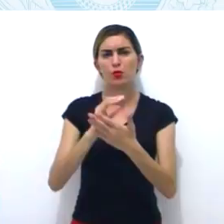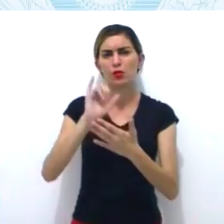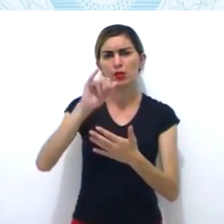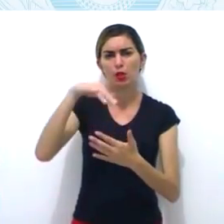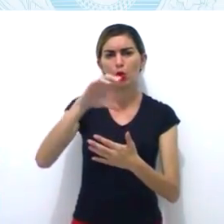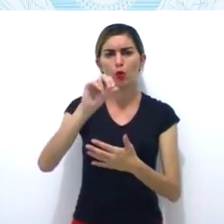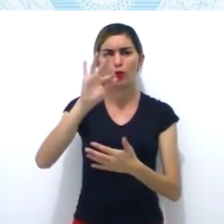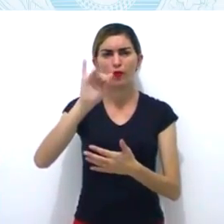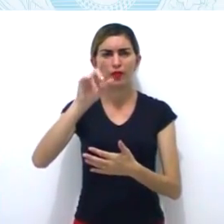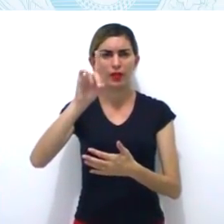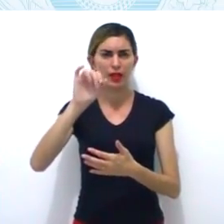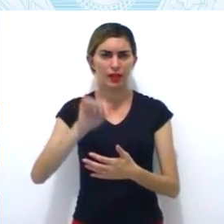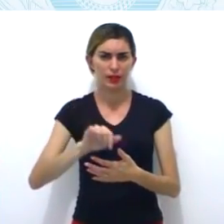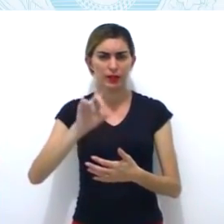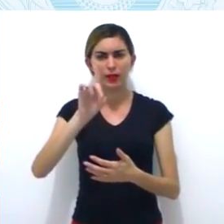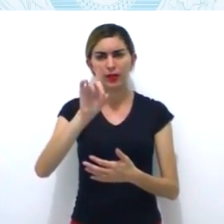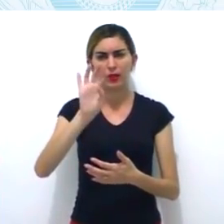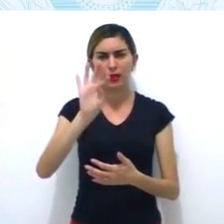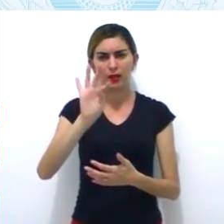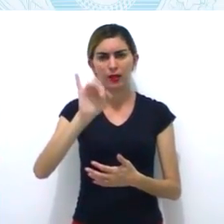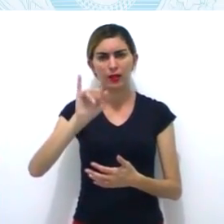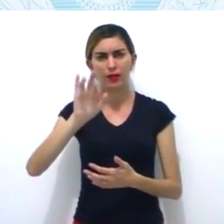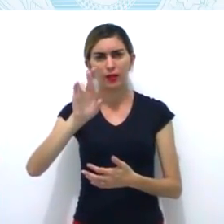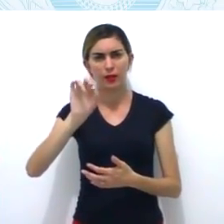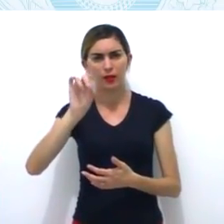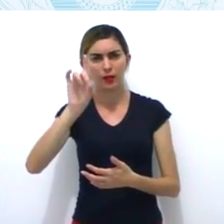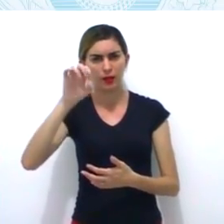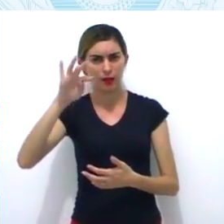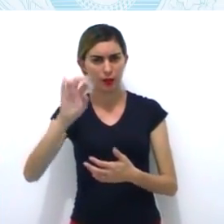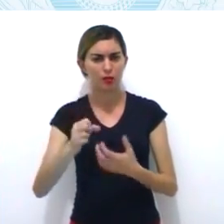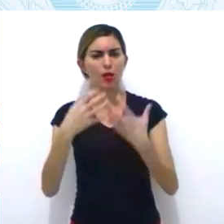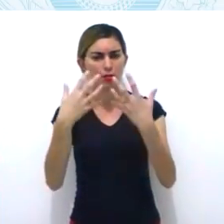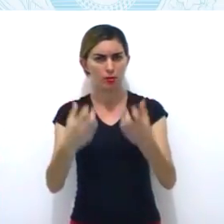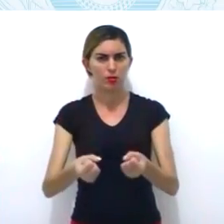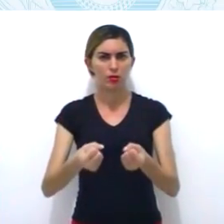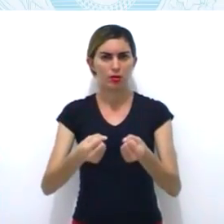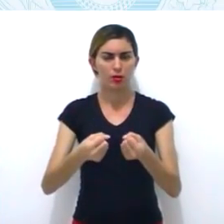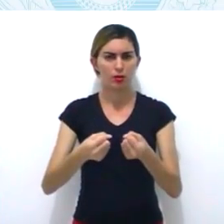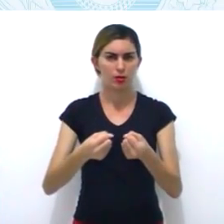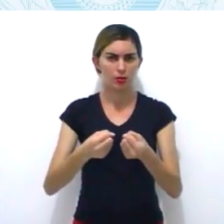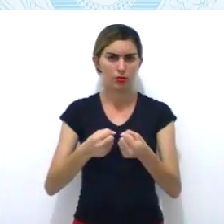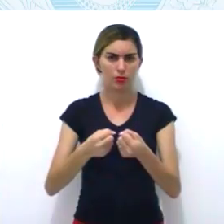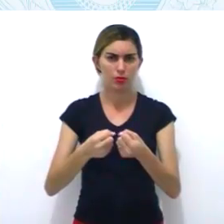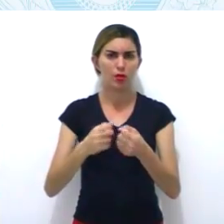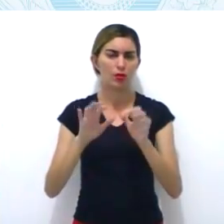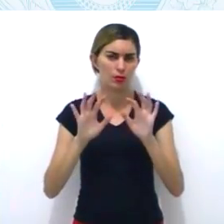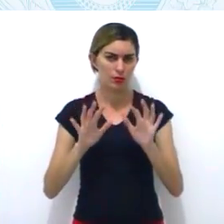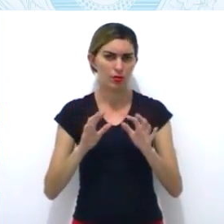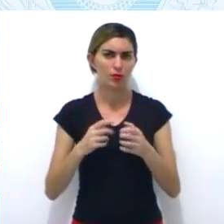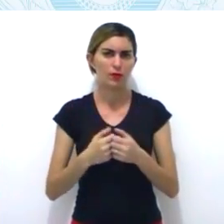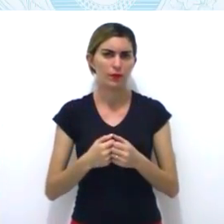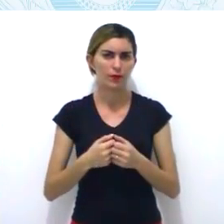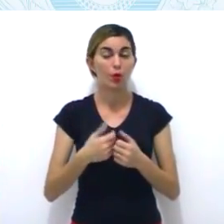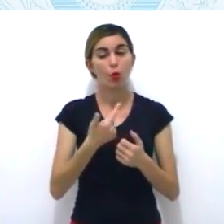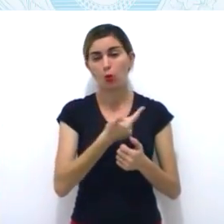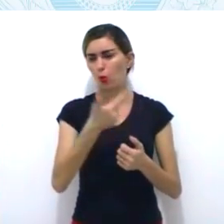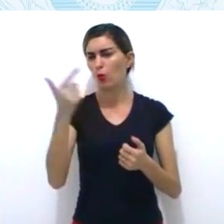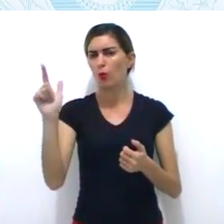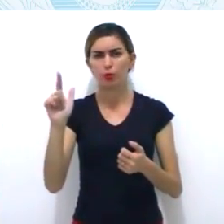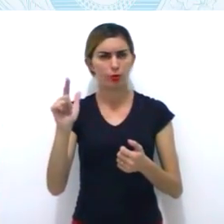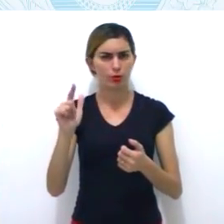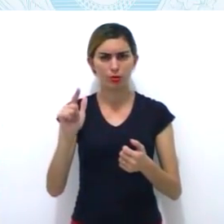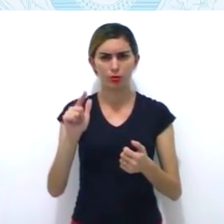Enquanto outros eram contrários e queriam a independência sem transformações sociais